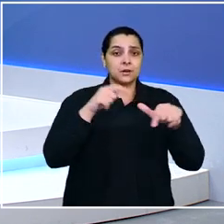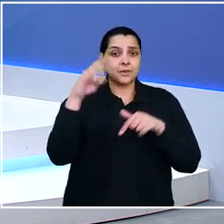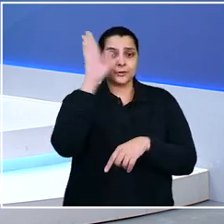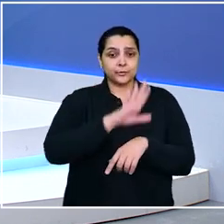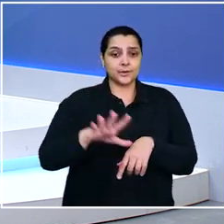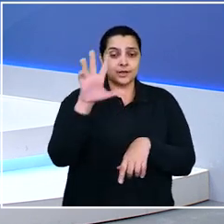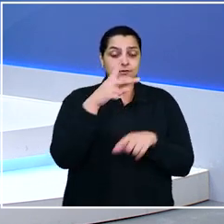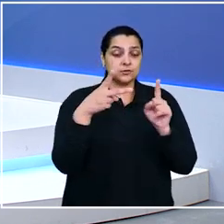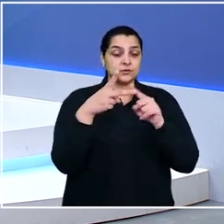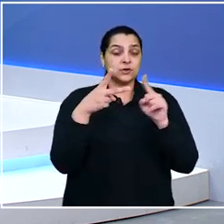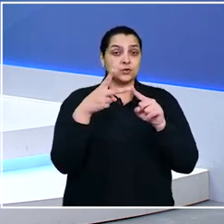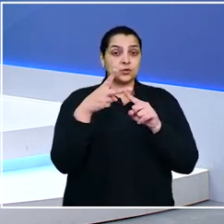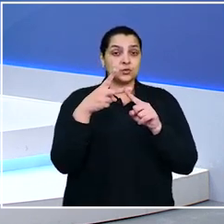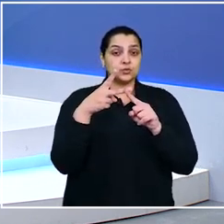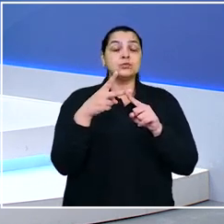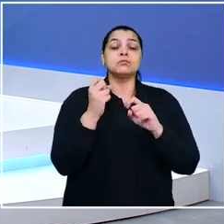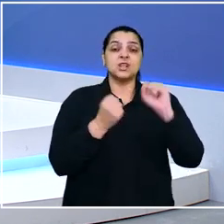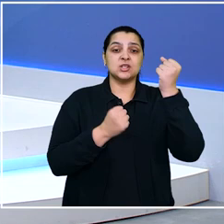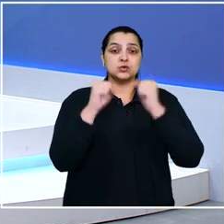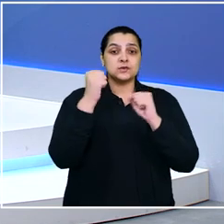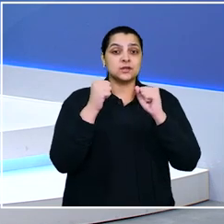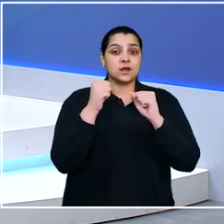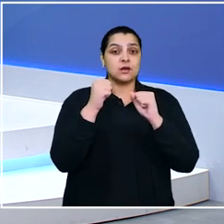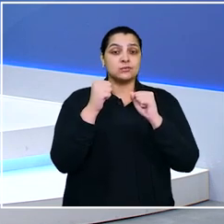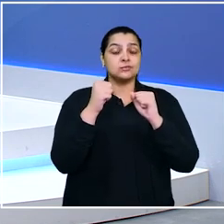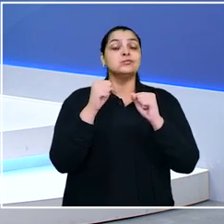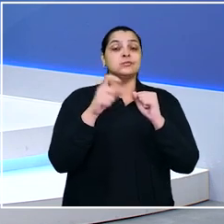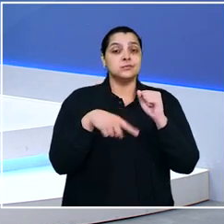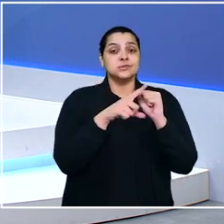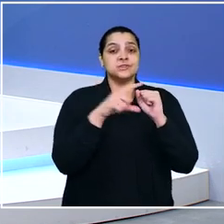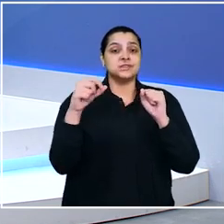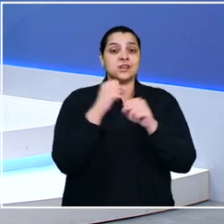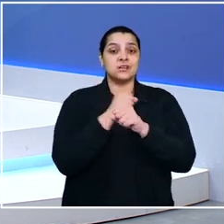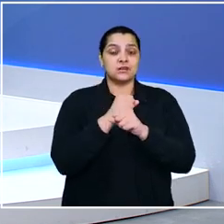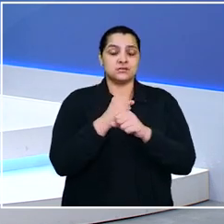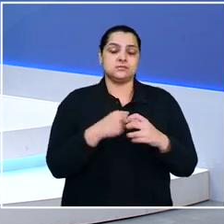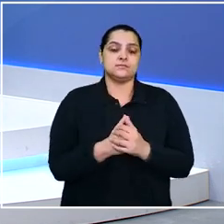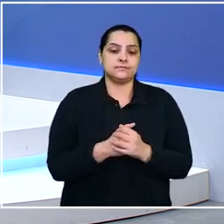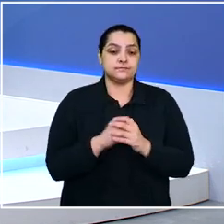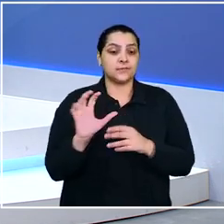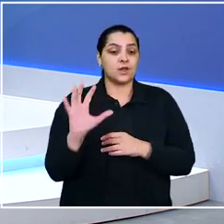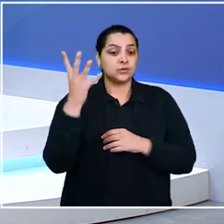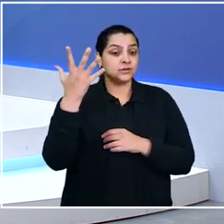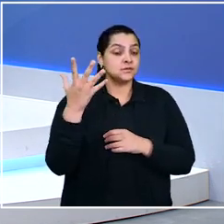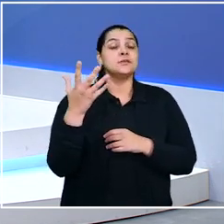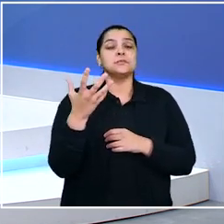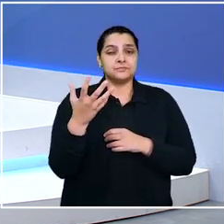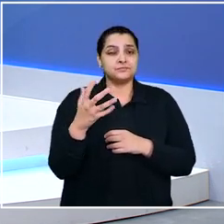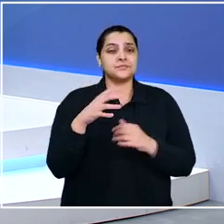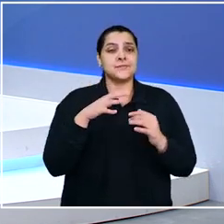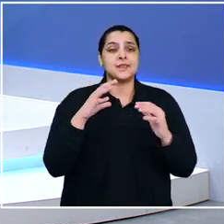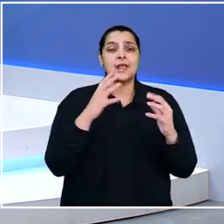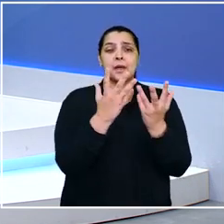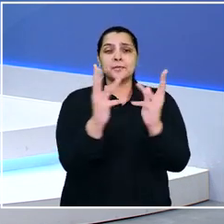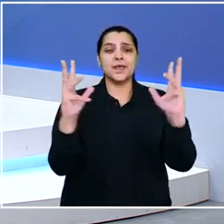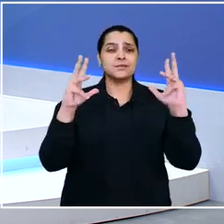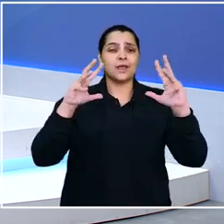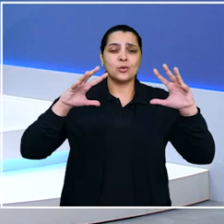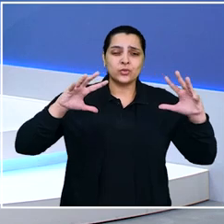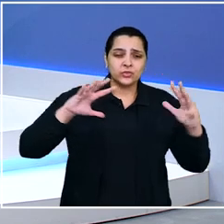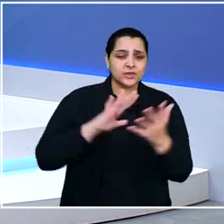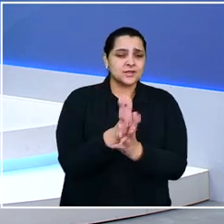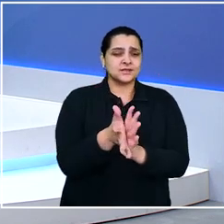do Brasil e o segundo maior desastre industrial do século. Esse acidente, Anderson, foi ainda um dos maiores desastres